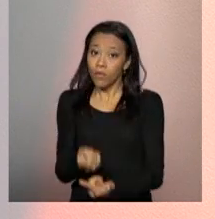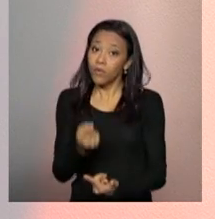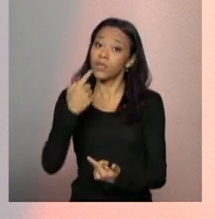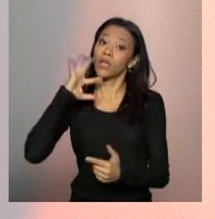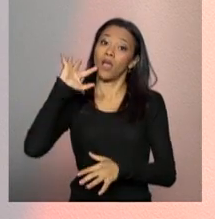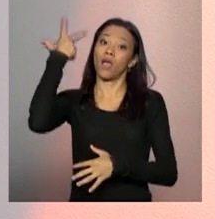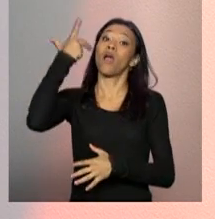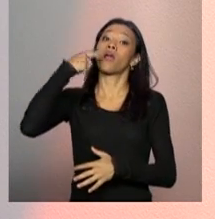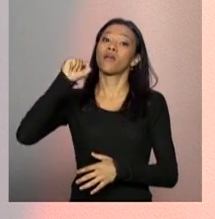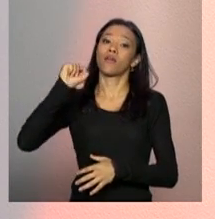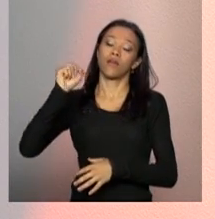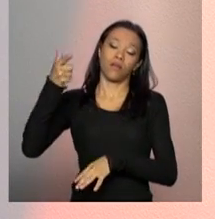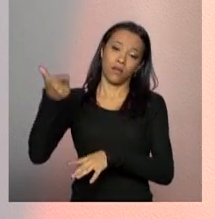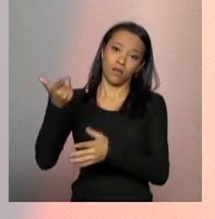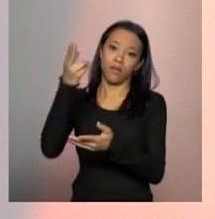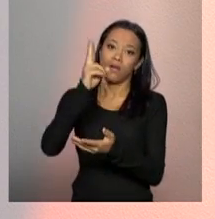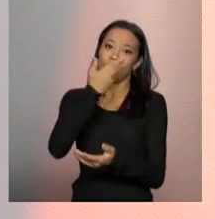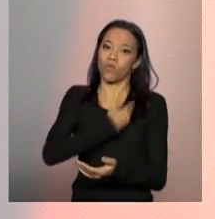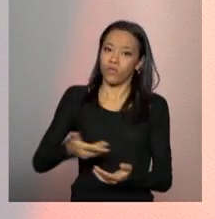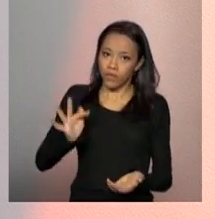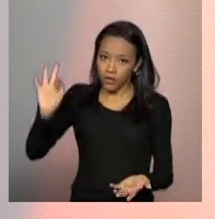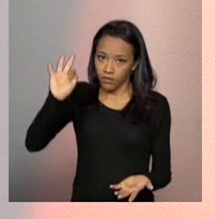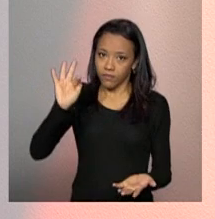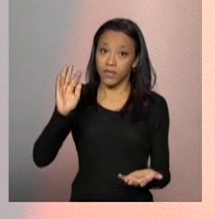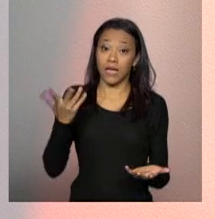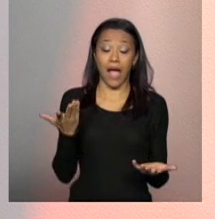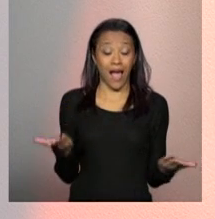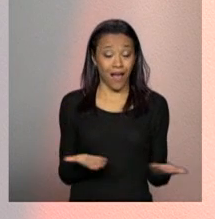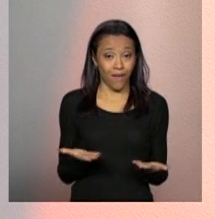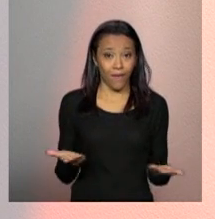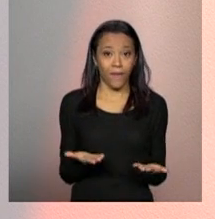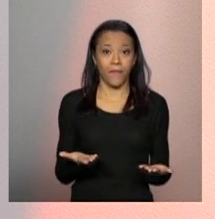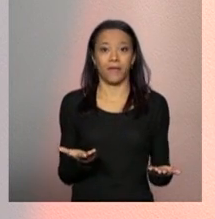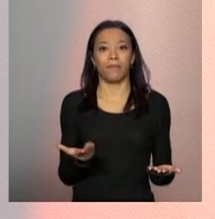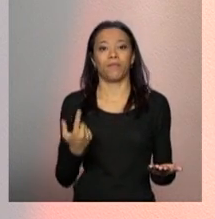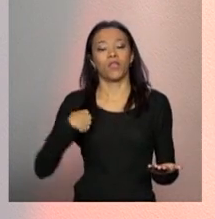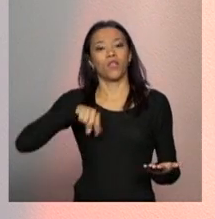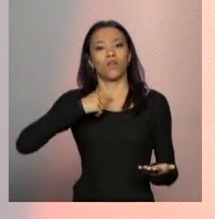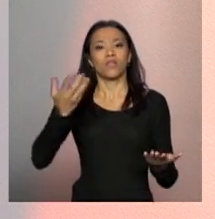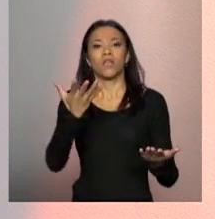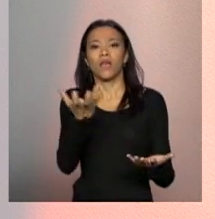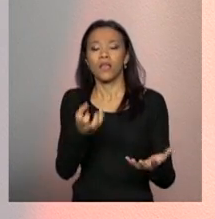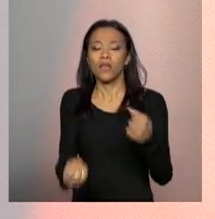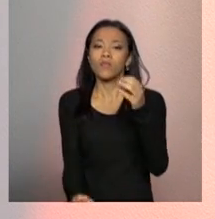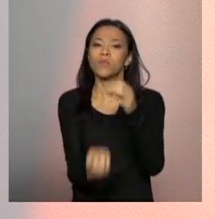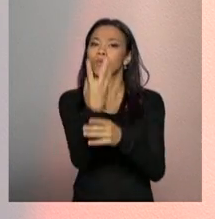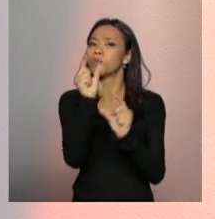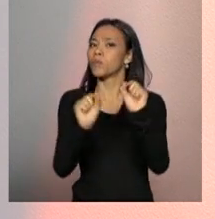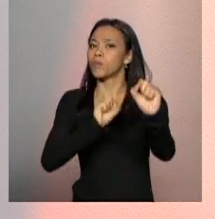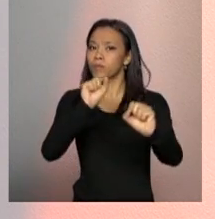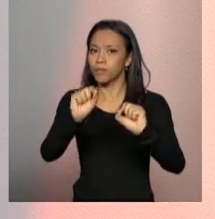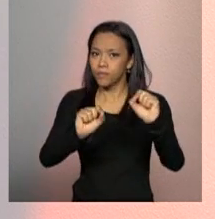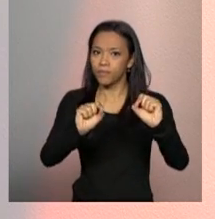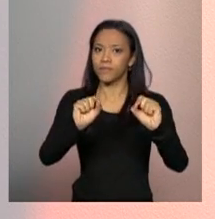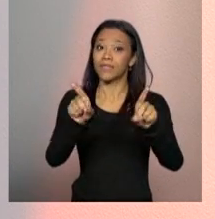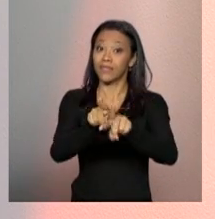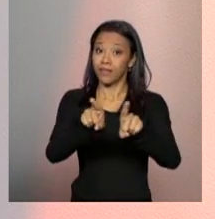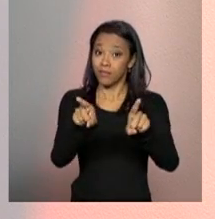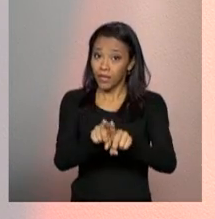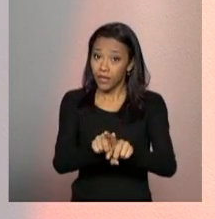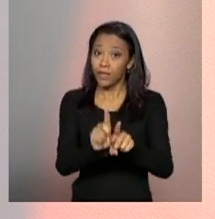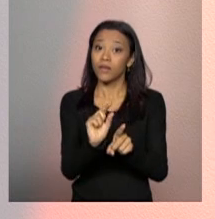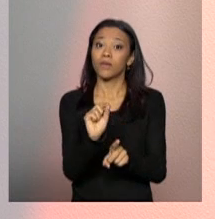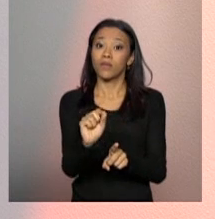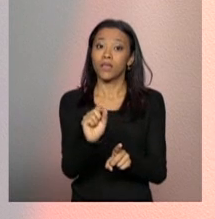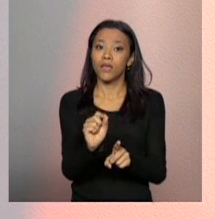nós queremos que seja implementado nessa dinâmica também a construção